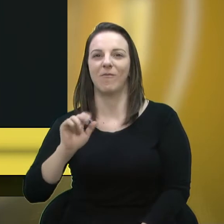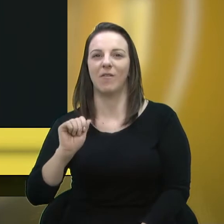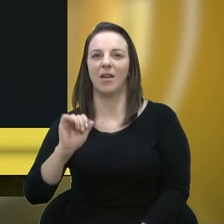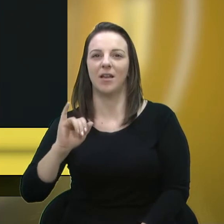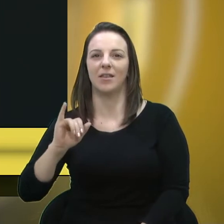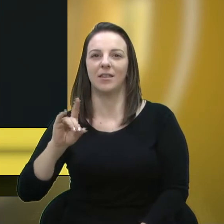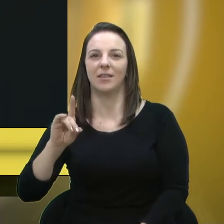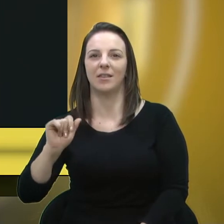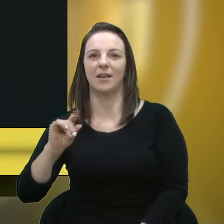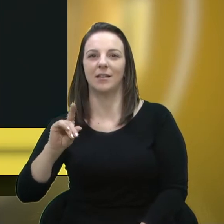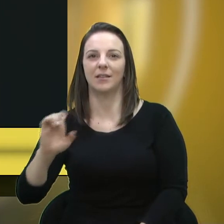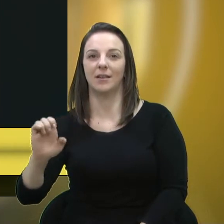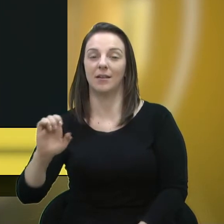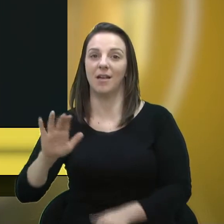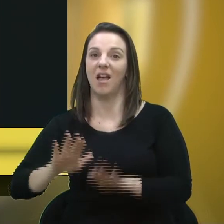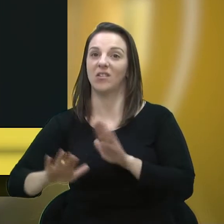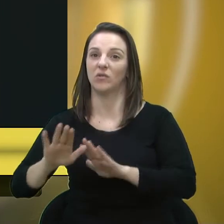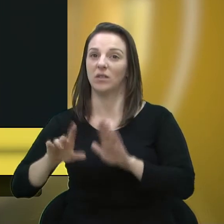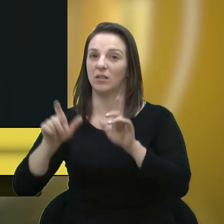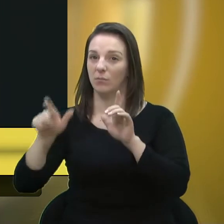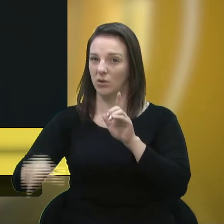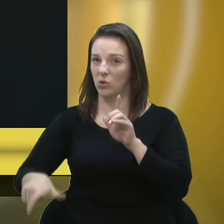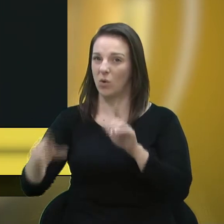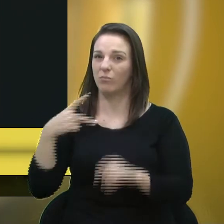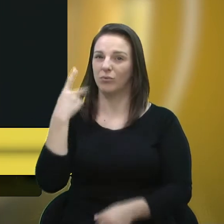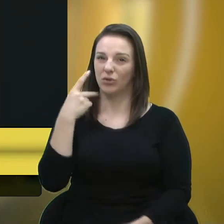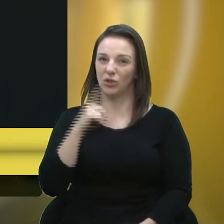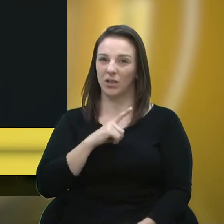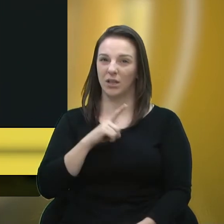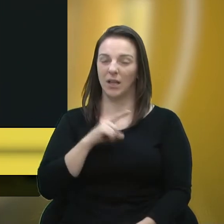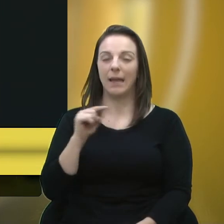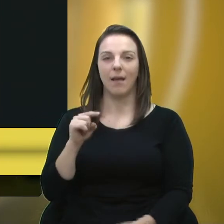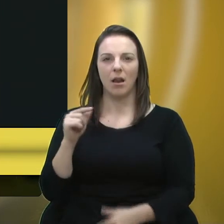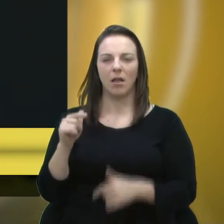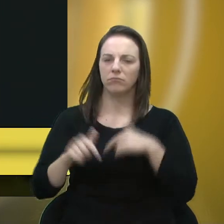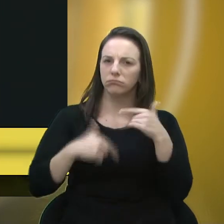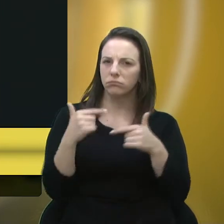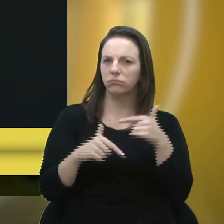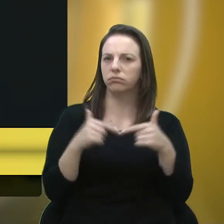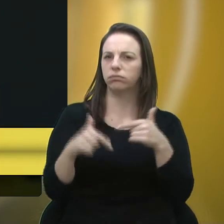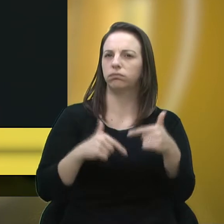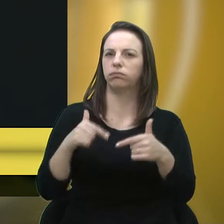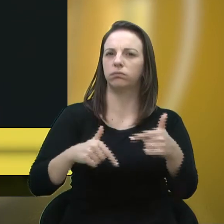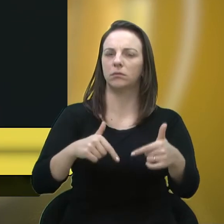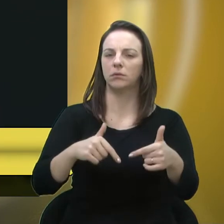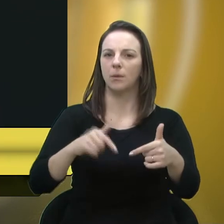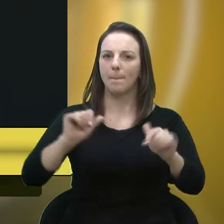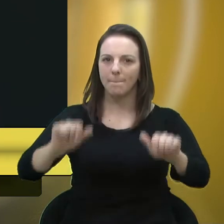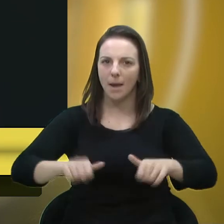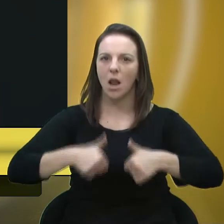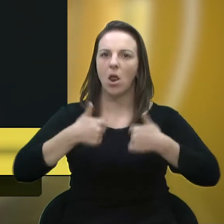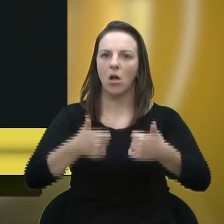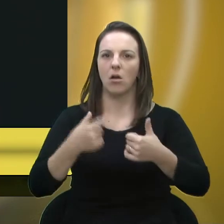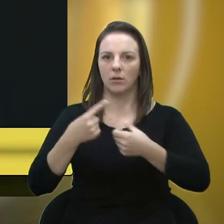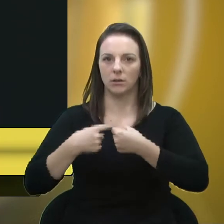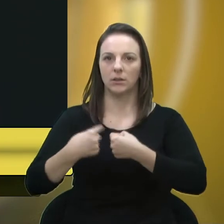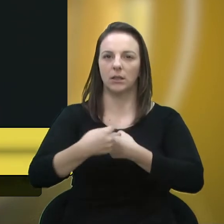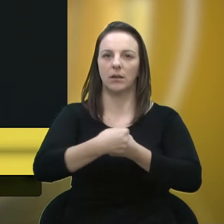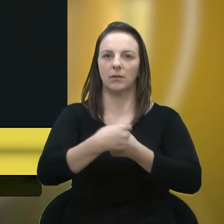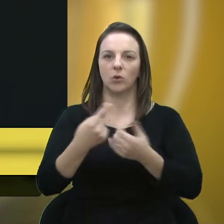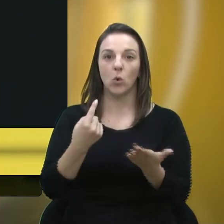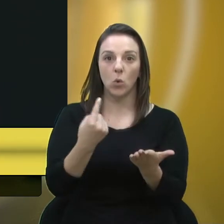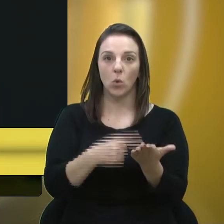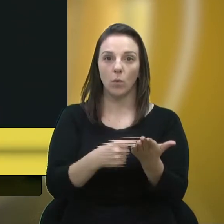política acabam tendo. Ela sempre contribuiu no sentido de melhorar a cidade, ter esse compromisso